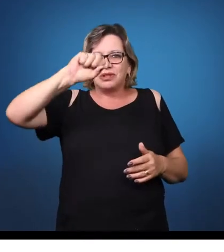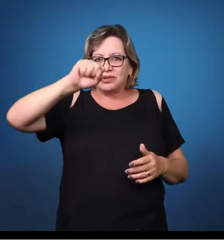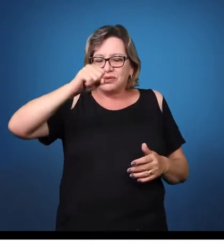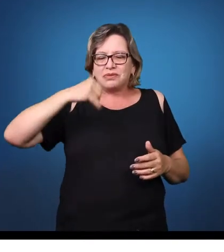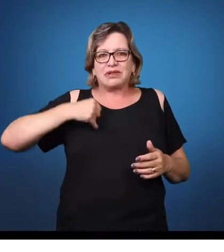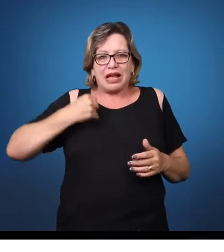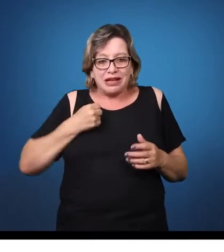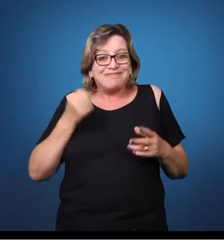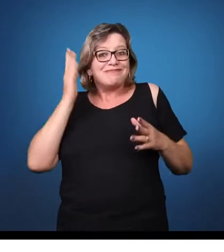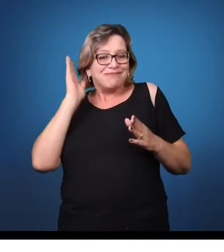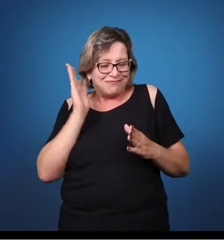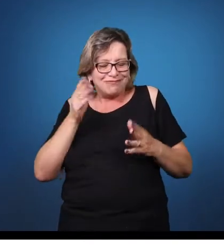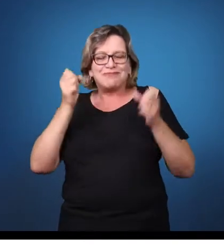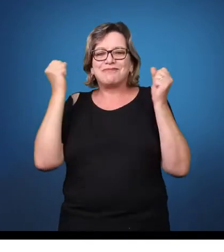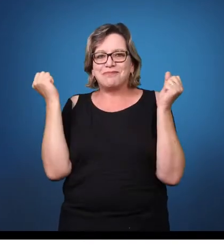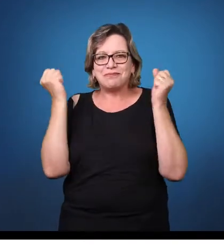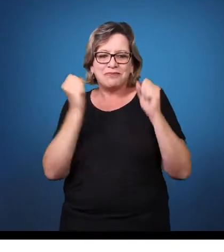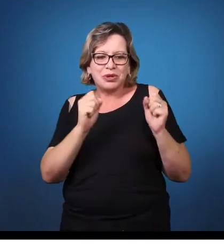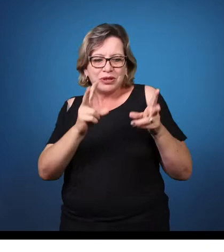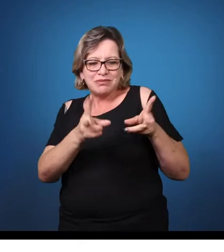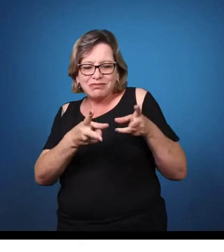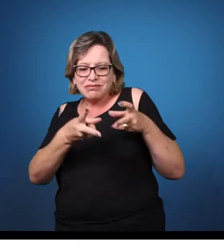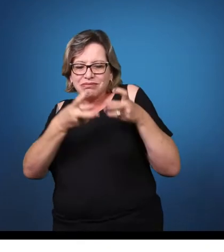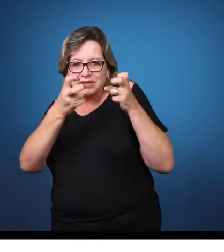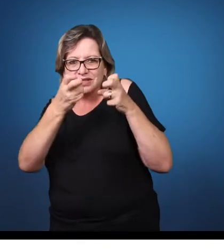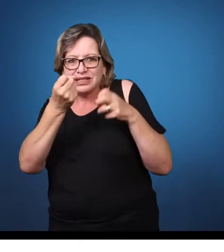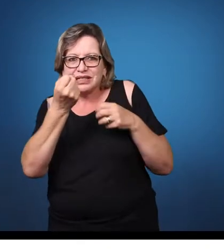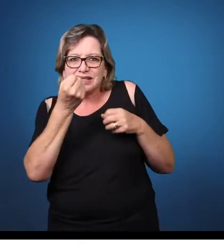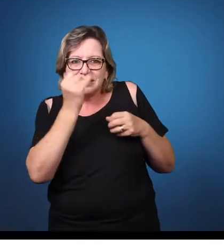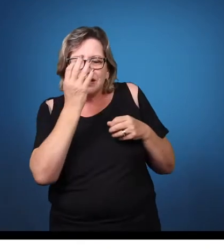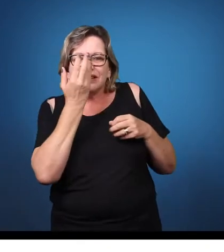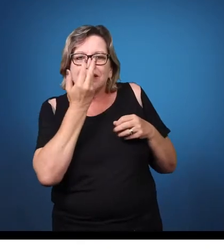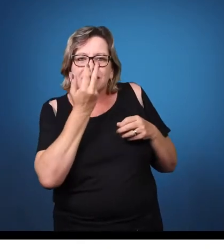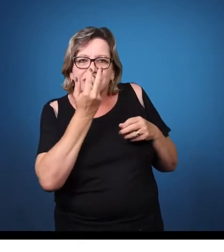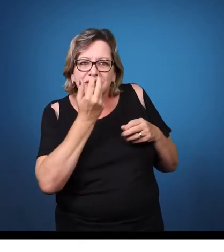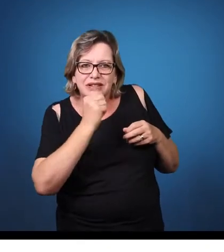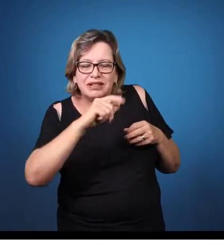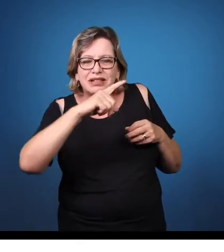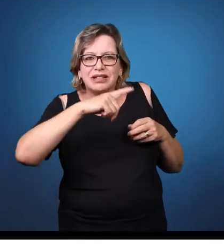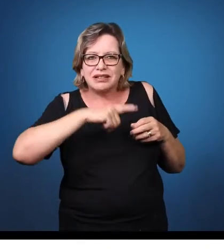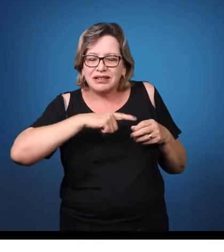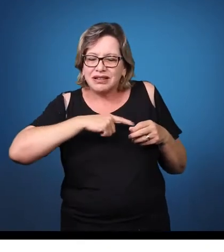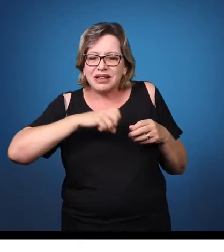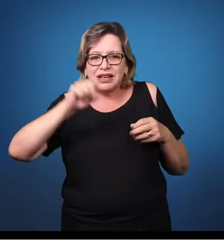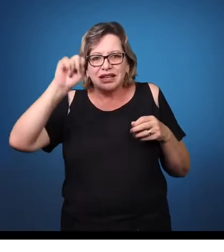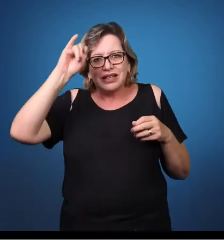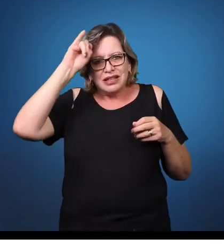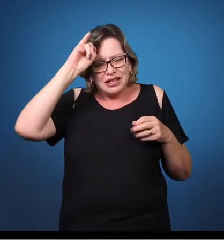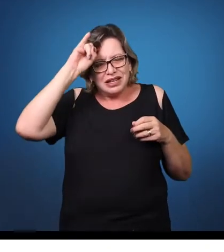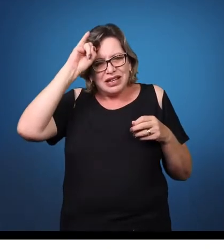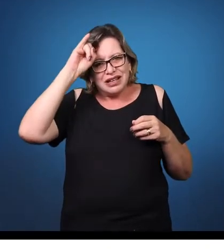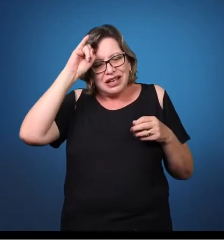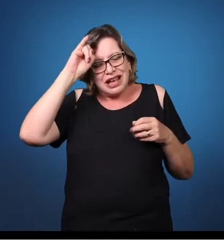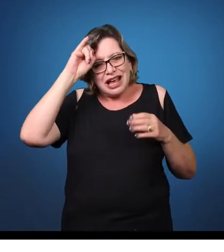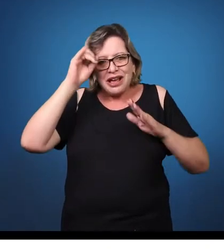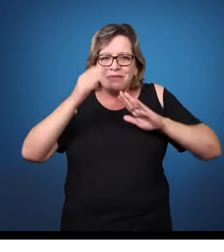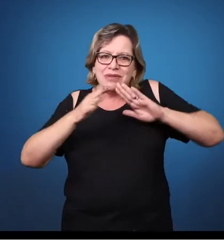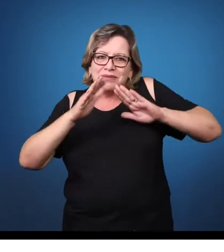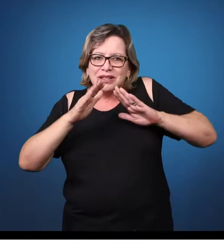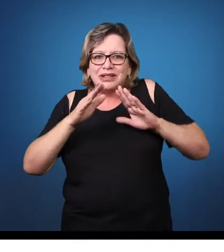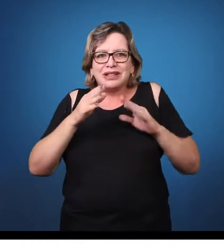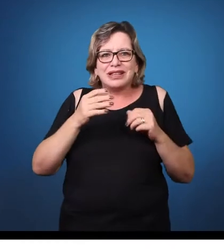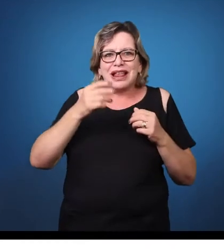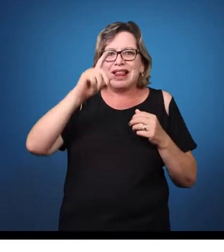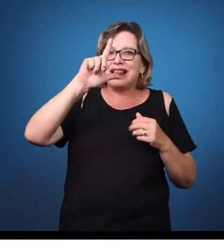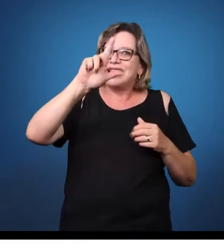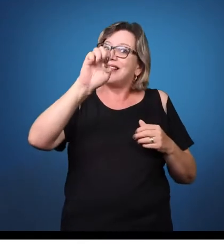se essa criança tem uma deficiência intelectual leve, moderada, severa ou profunda.